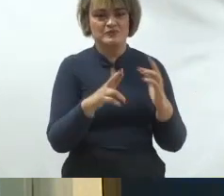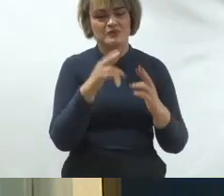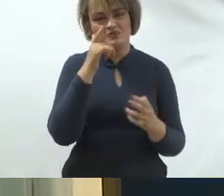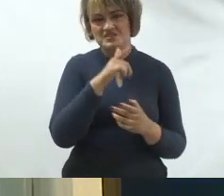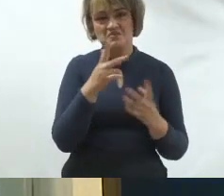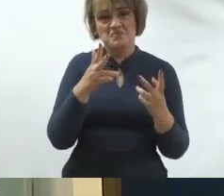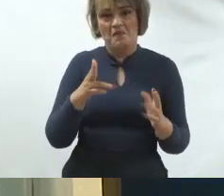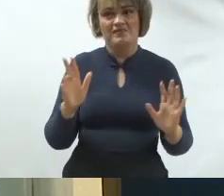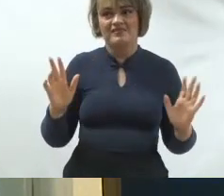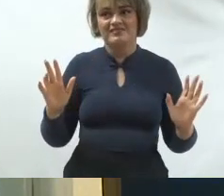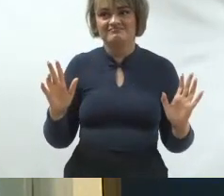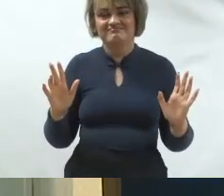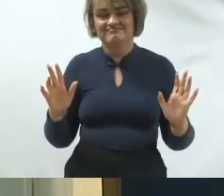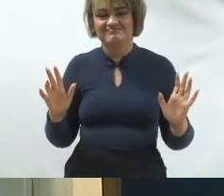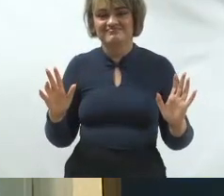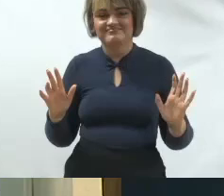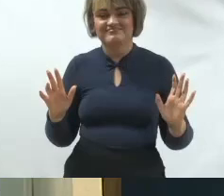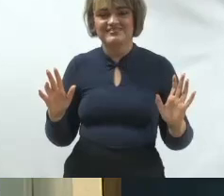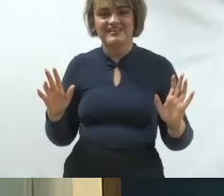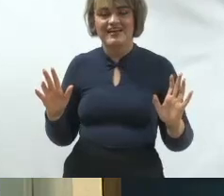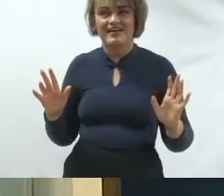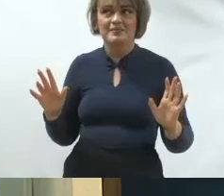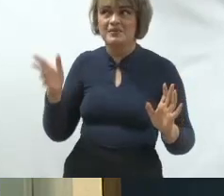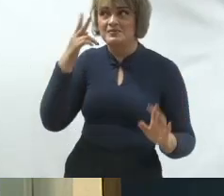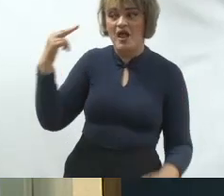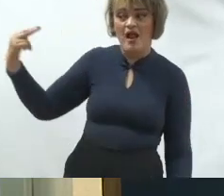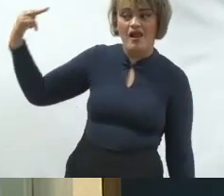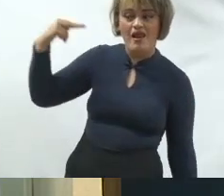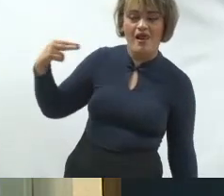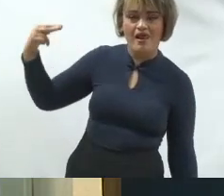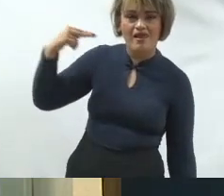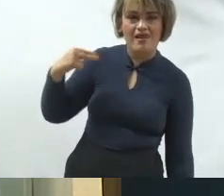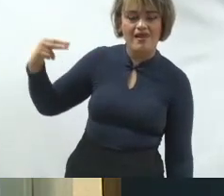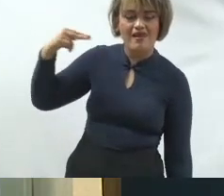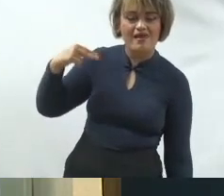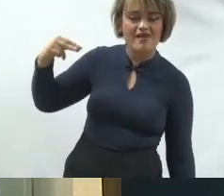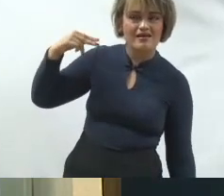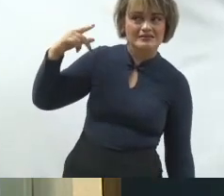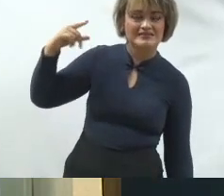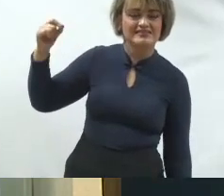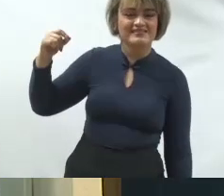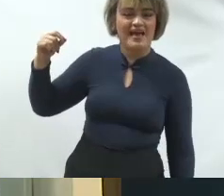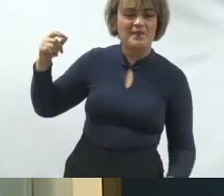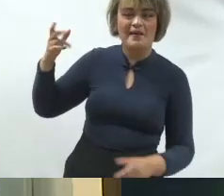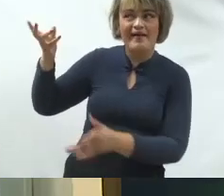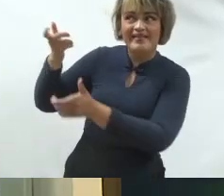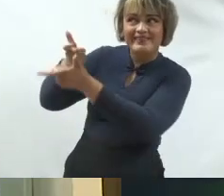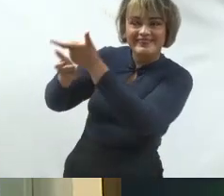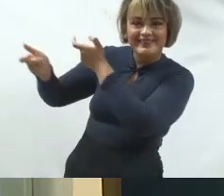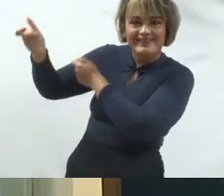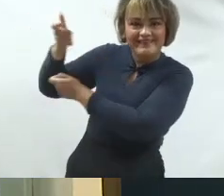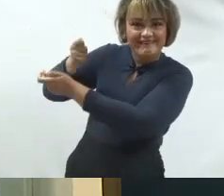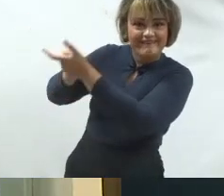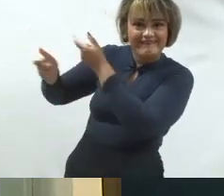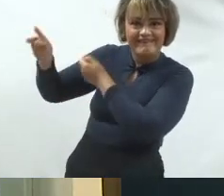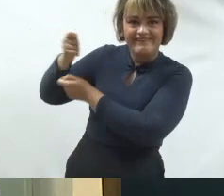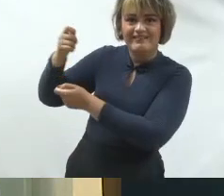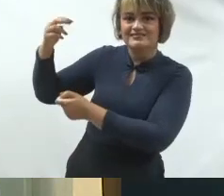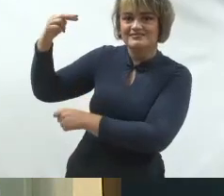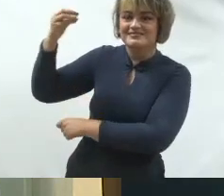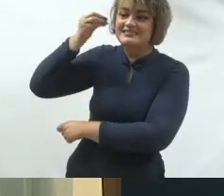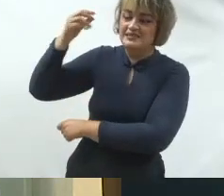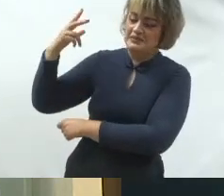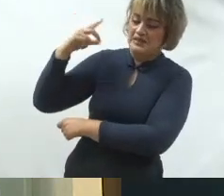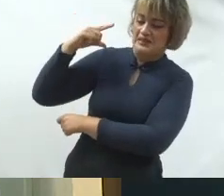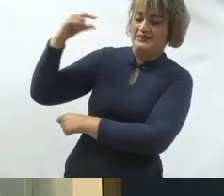forma que é o momento, sem dúvida nenhuma, de estar tentando seduzir esse cidadão a que vote no